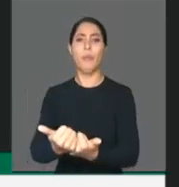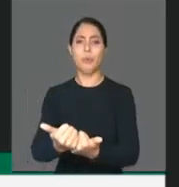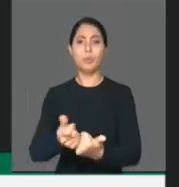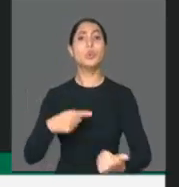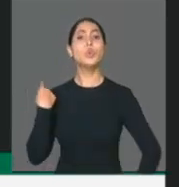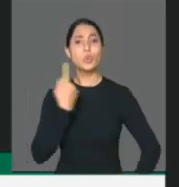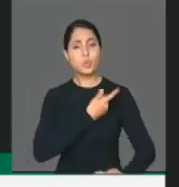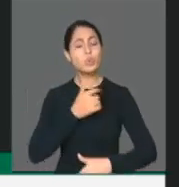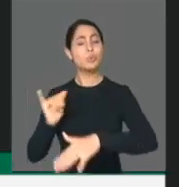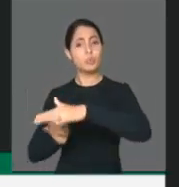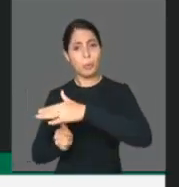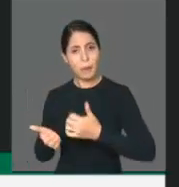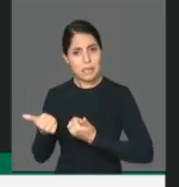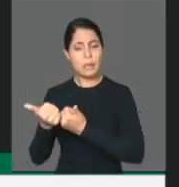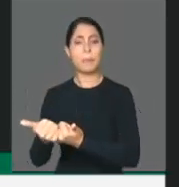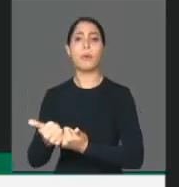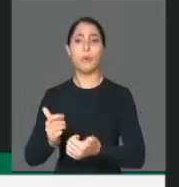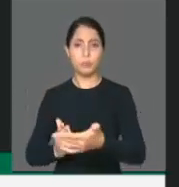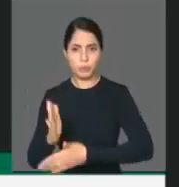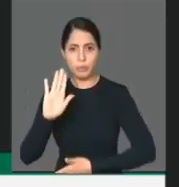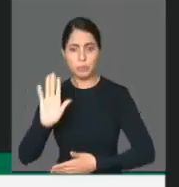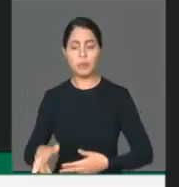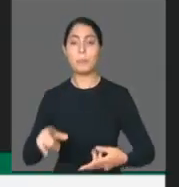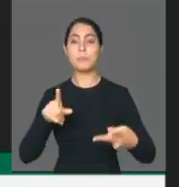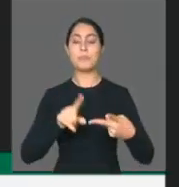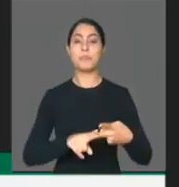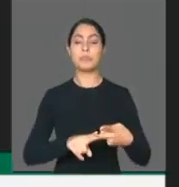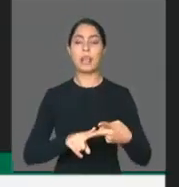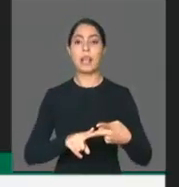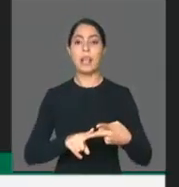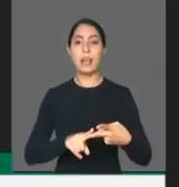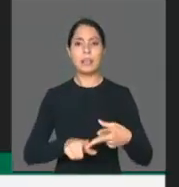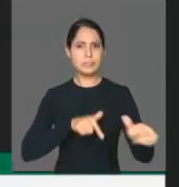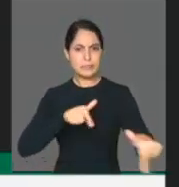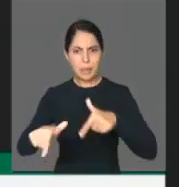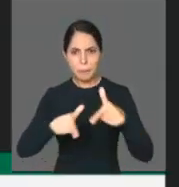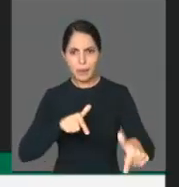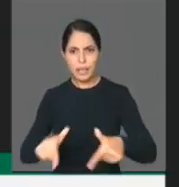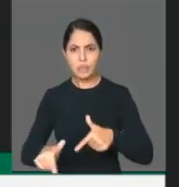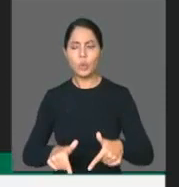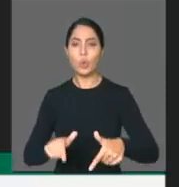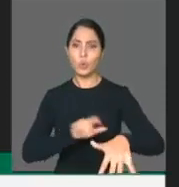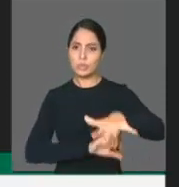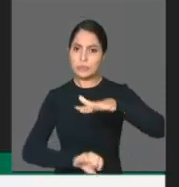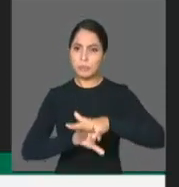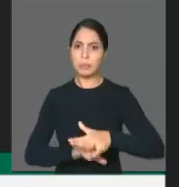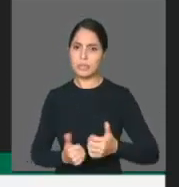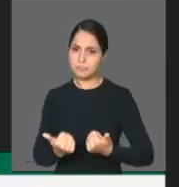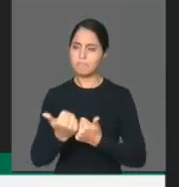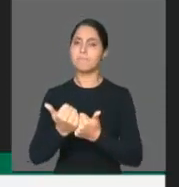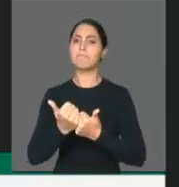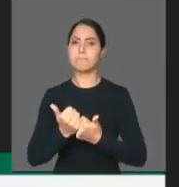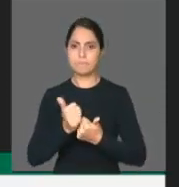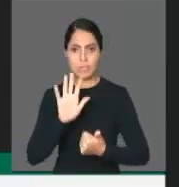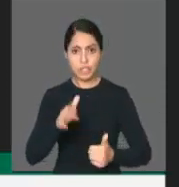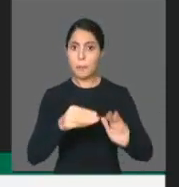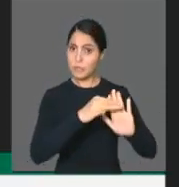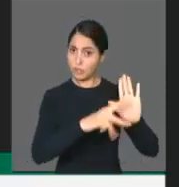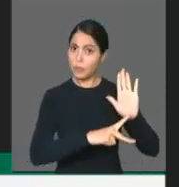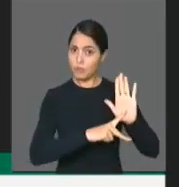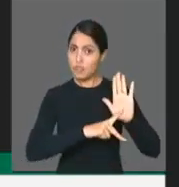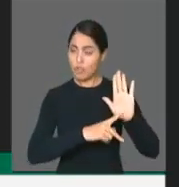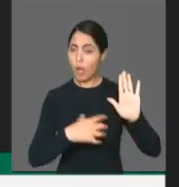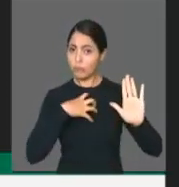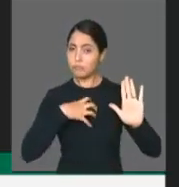a questão dos informais, aprovamos a questão dos trabalhadores e das empresas, nós temos a medida provisória nesse sentido para